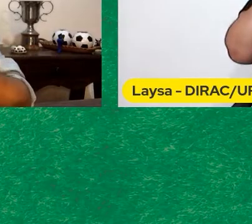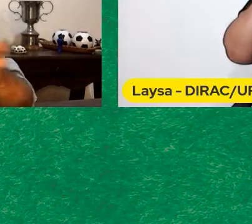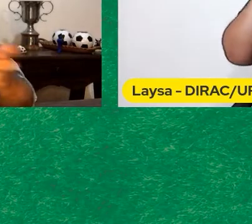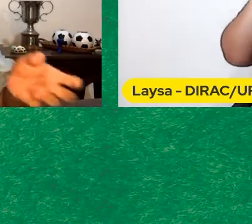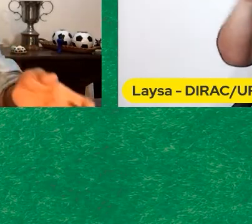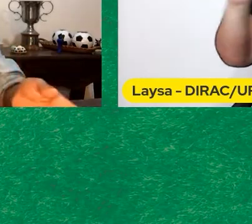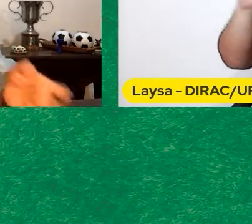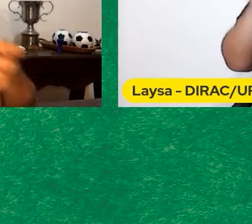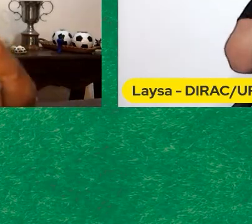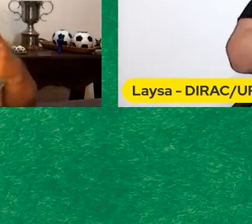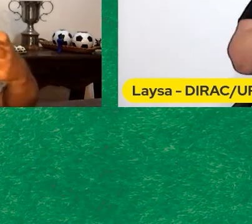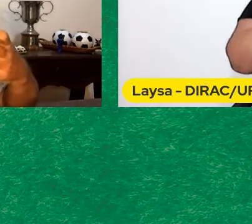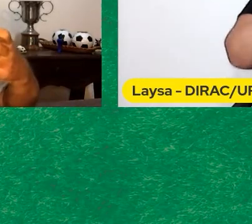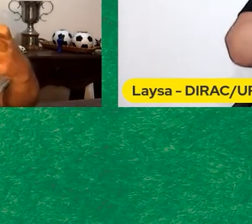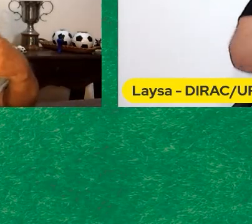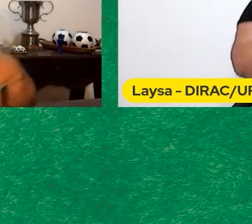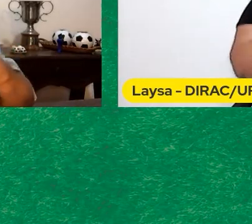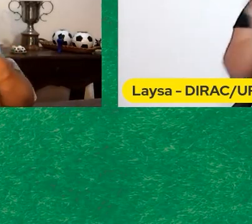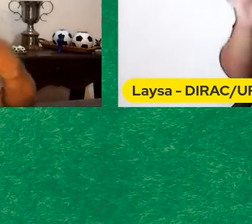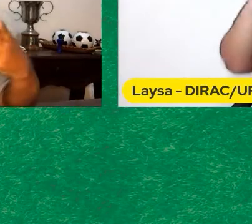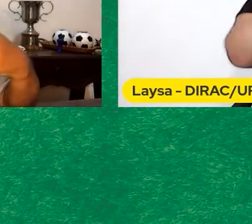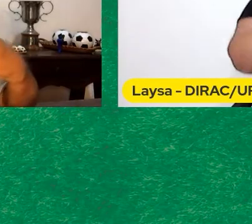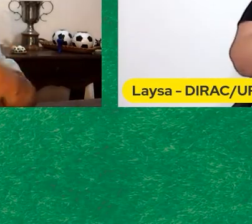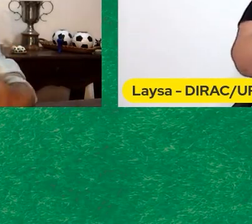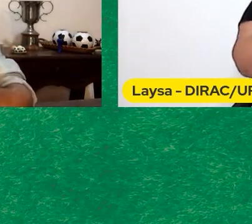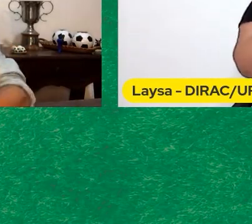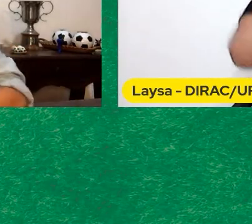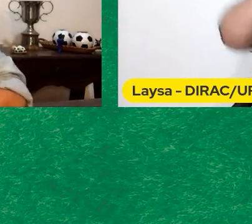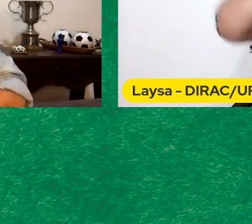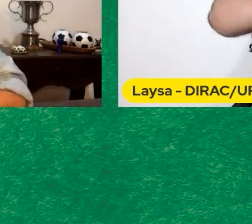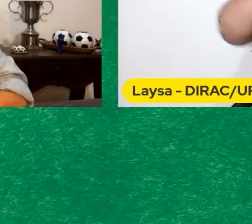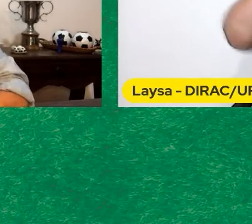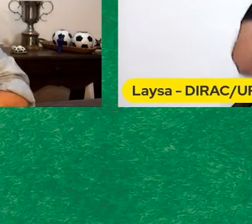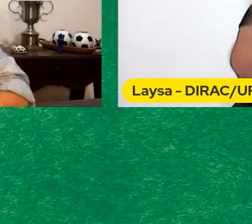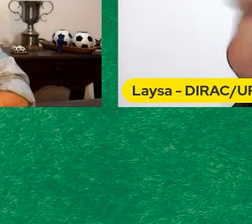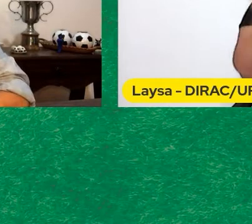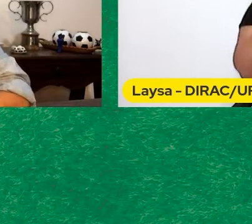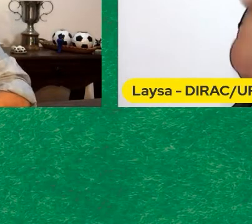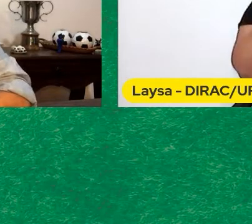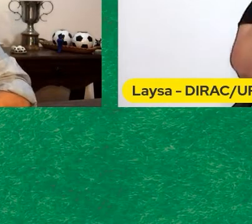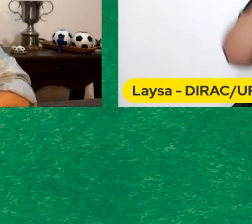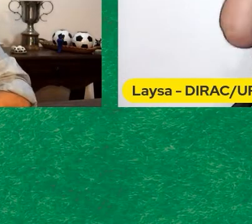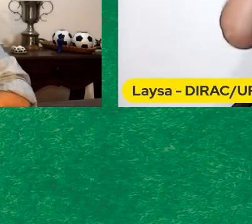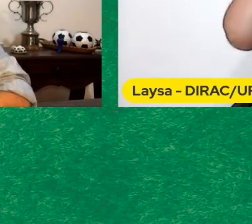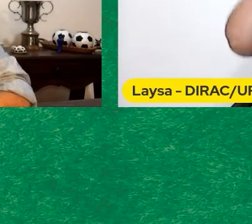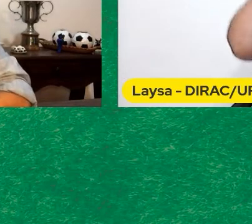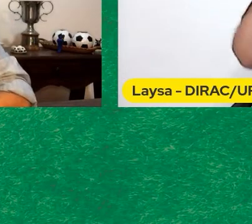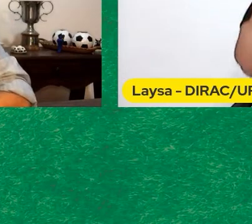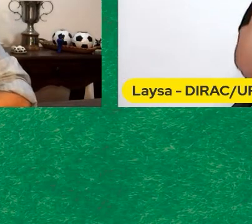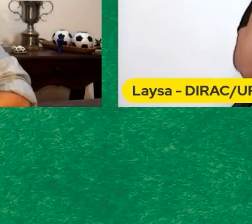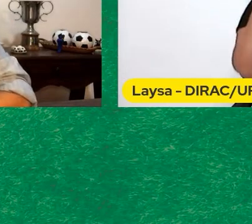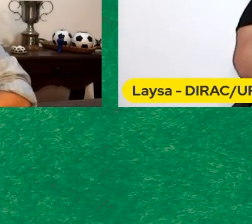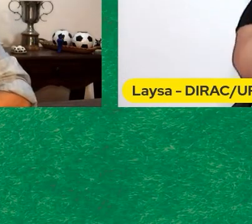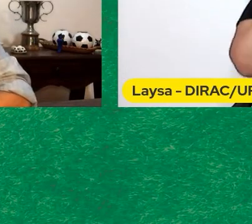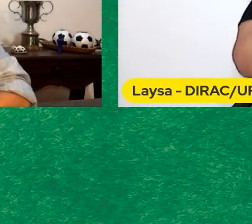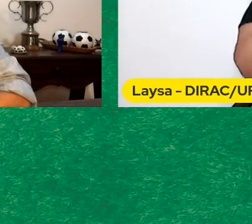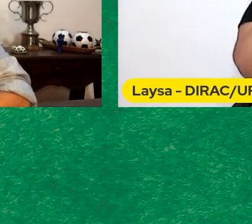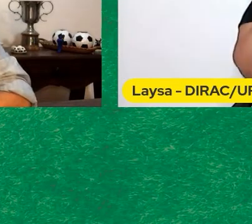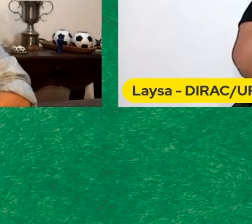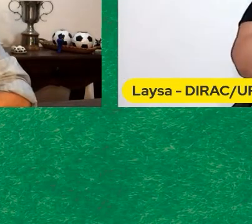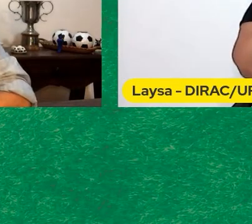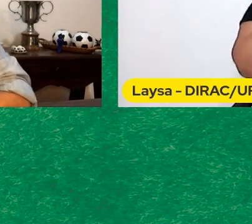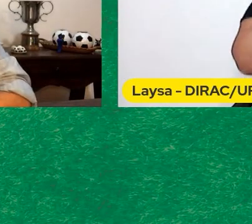Unindo cinema e futebol Foi o homenageado perfeito Para a nossa primeira edição Nenhum outro homenageado